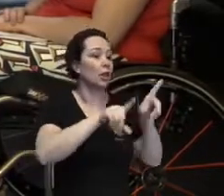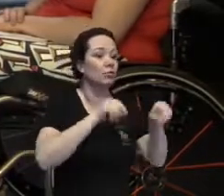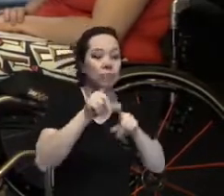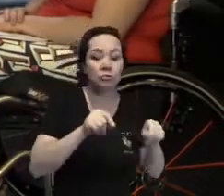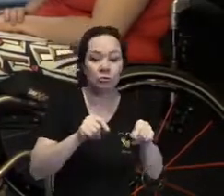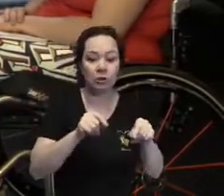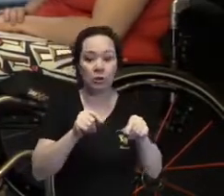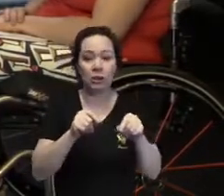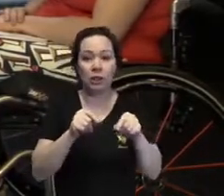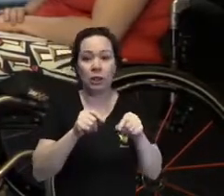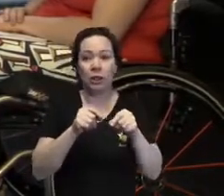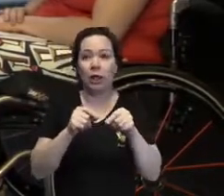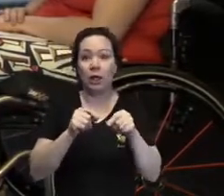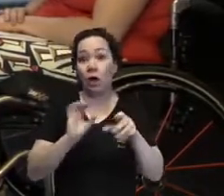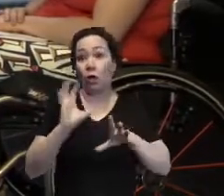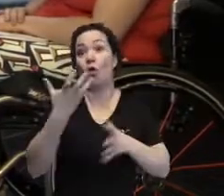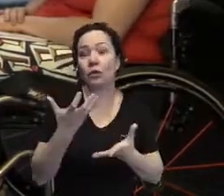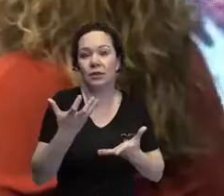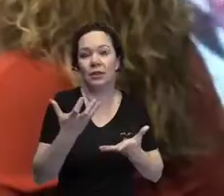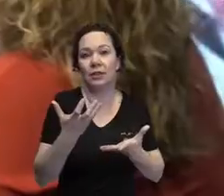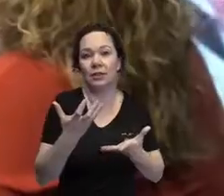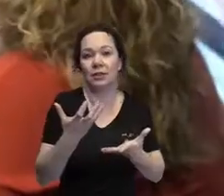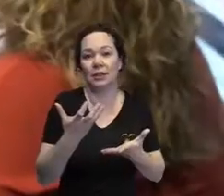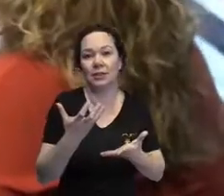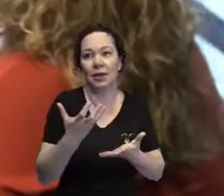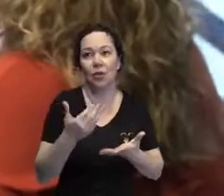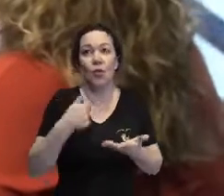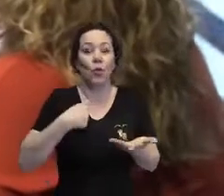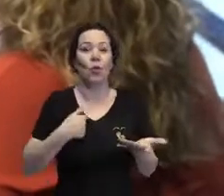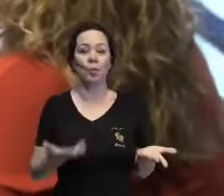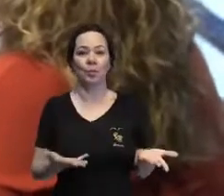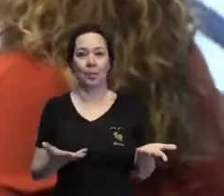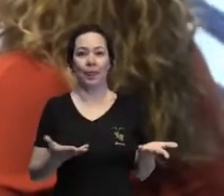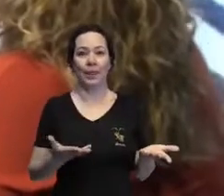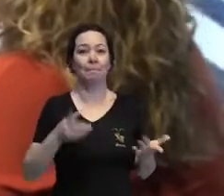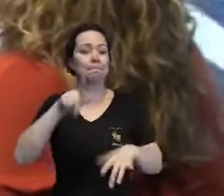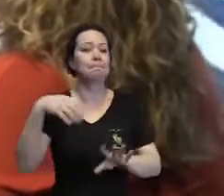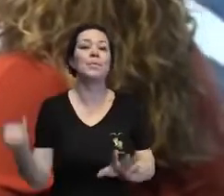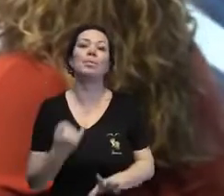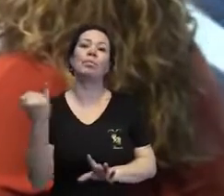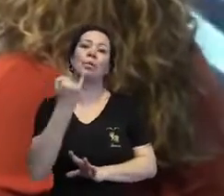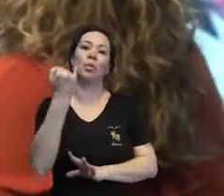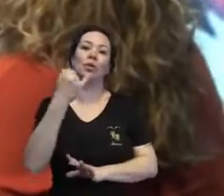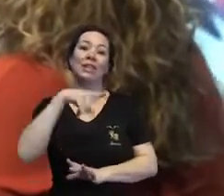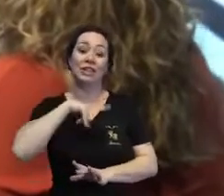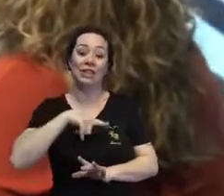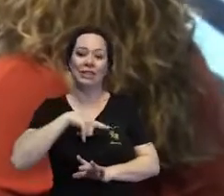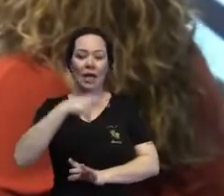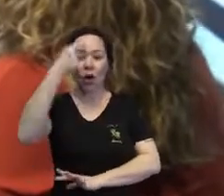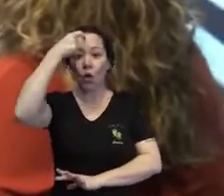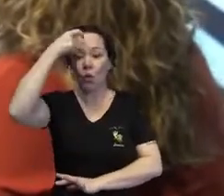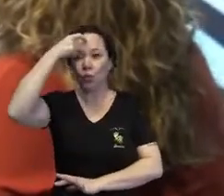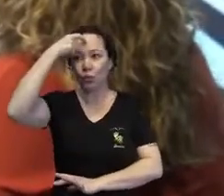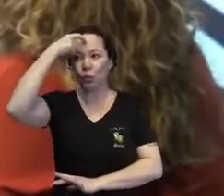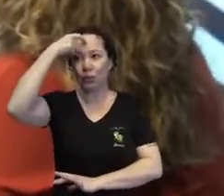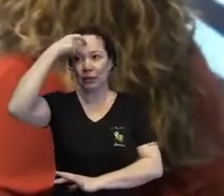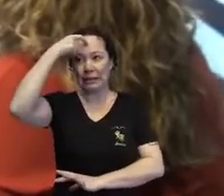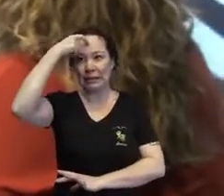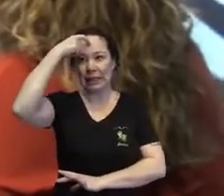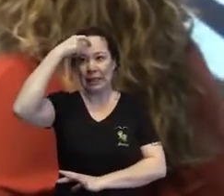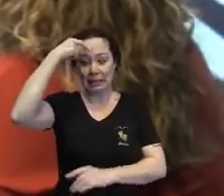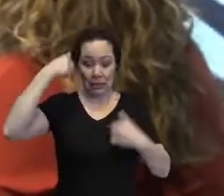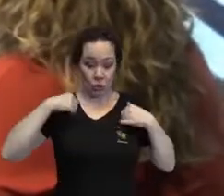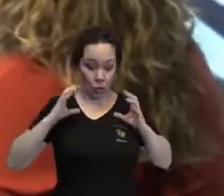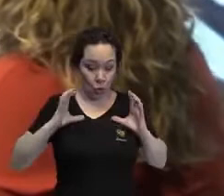nós não escolhemos, mas que nos atravessaram de alguma maneira. É muito importante a gente ter essa consciência de que o nosso